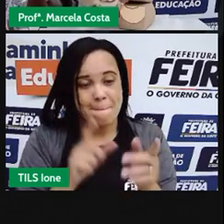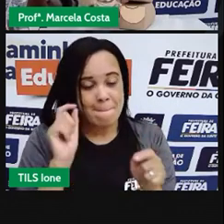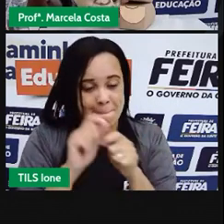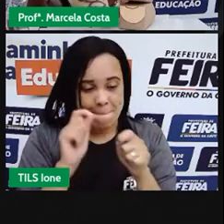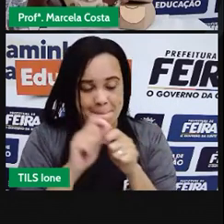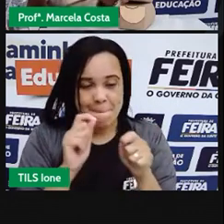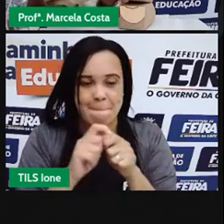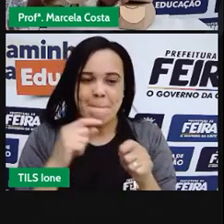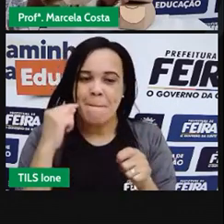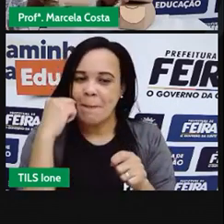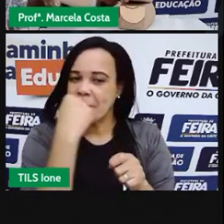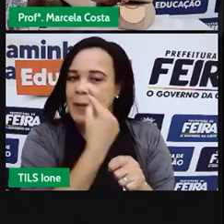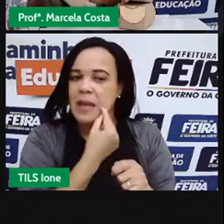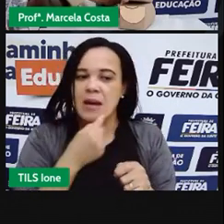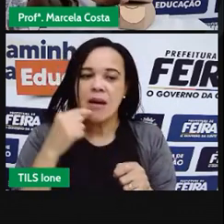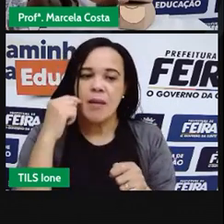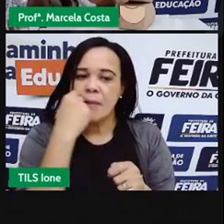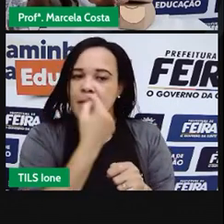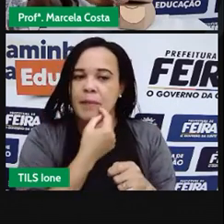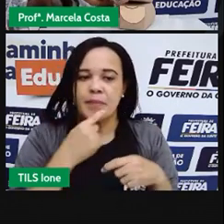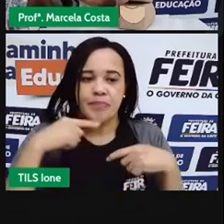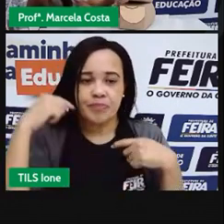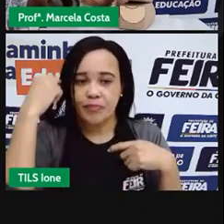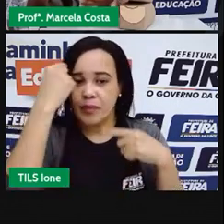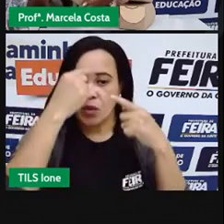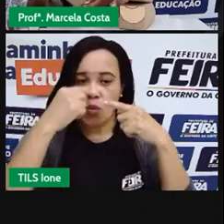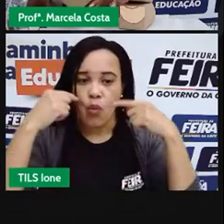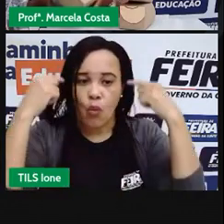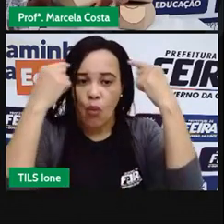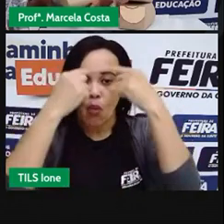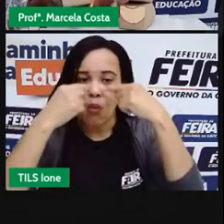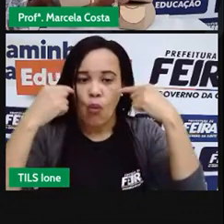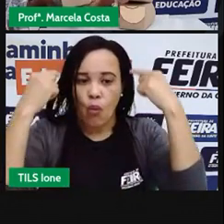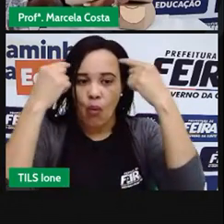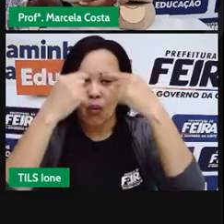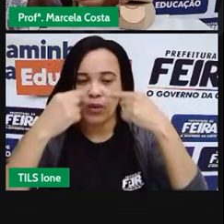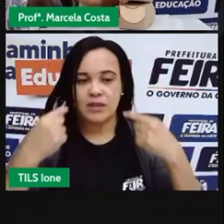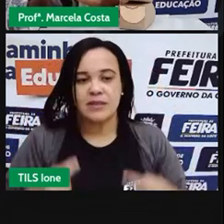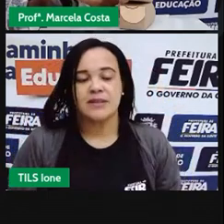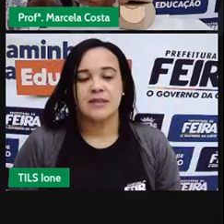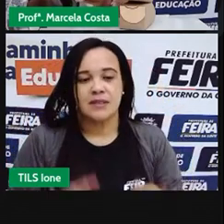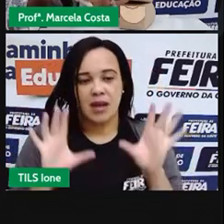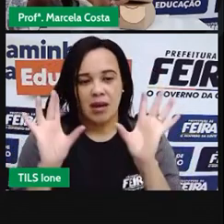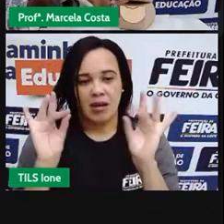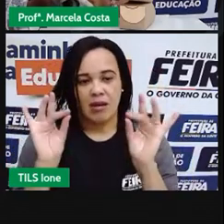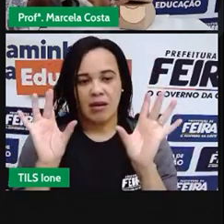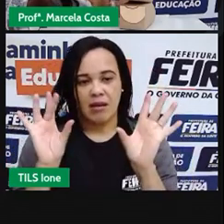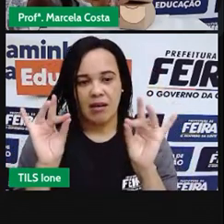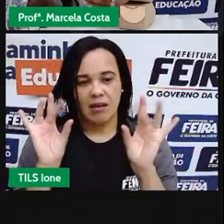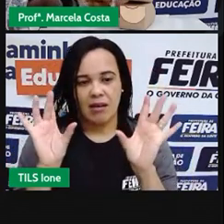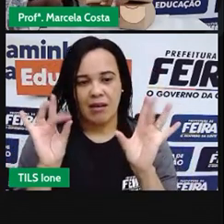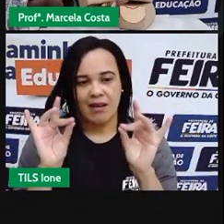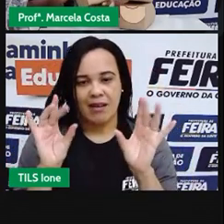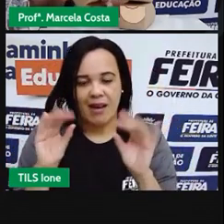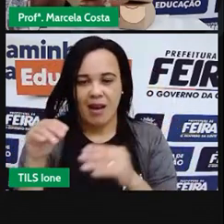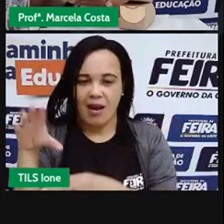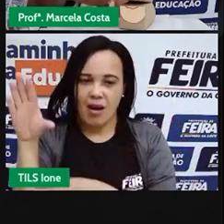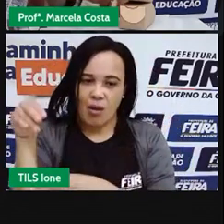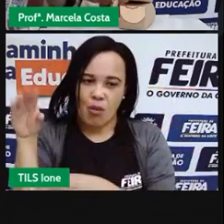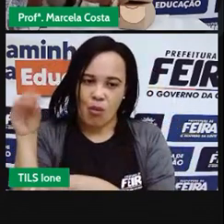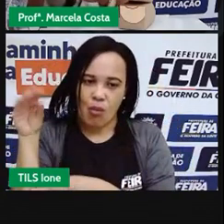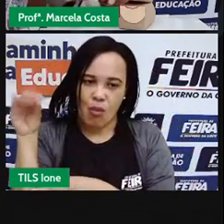desenho da boca, o desenho dos olhos, para que você possa colar aqui no seu contorche. Tá?